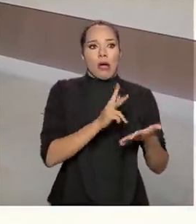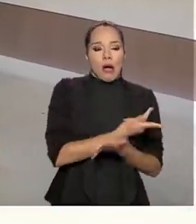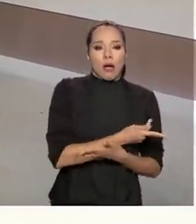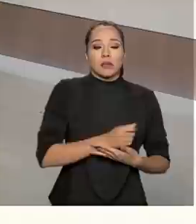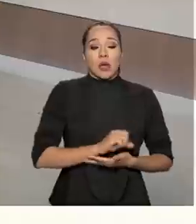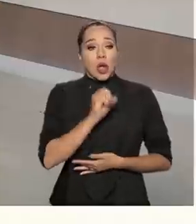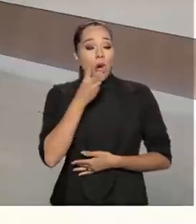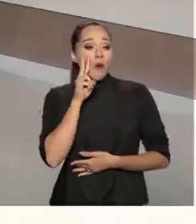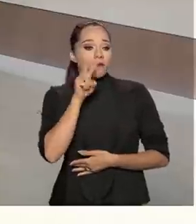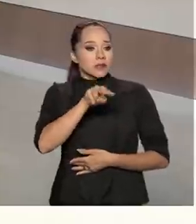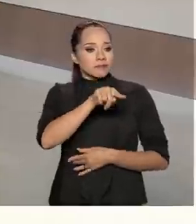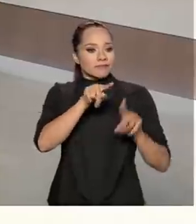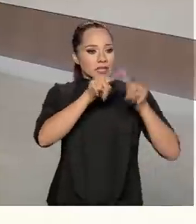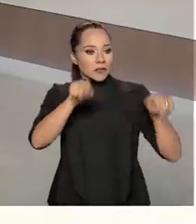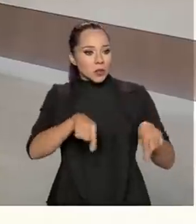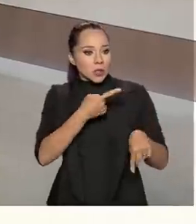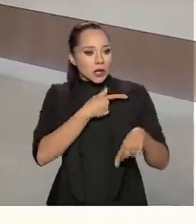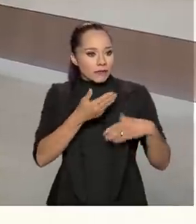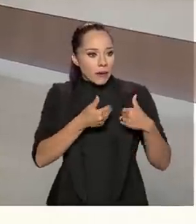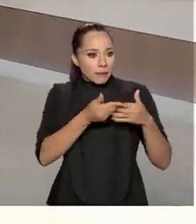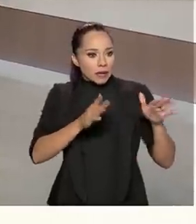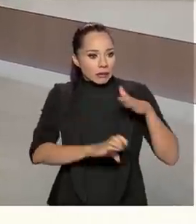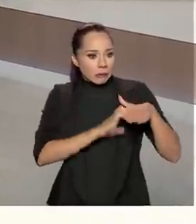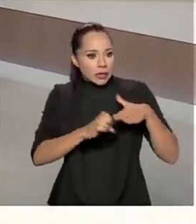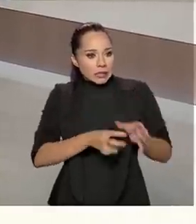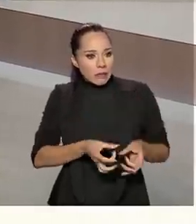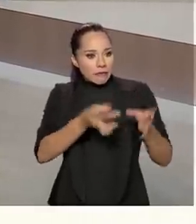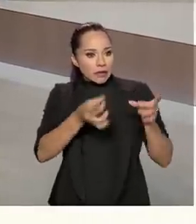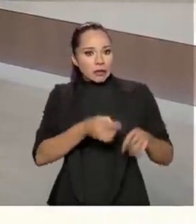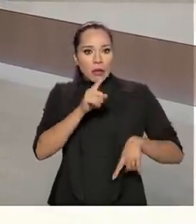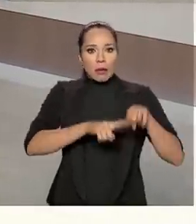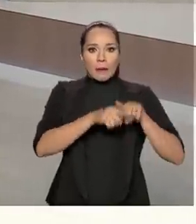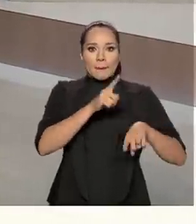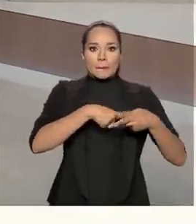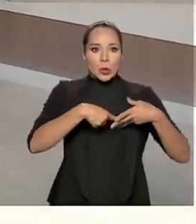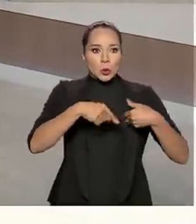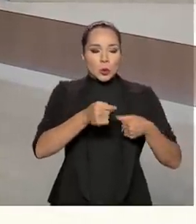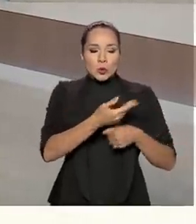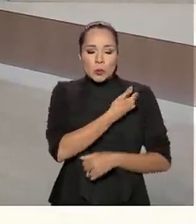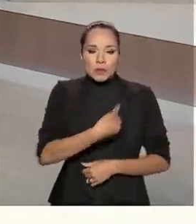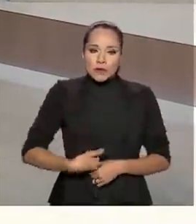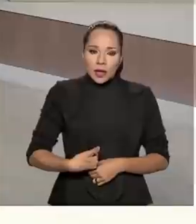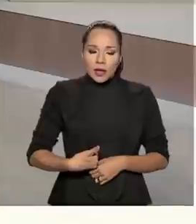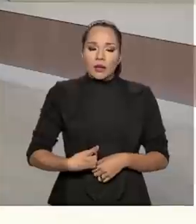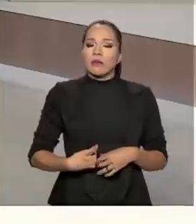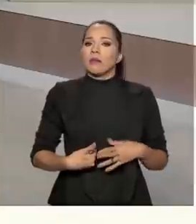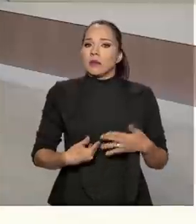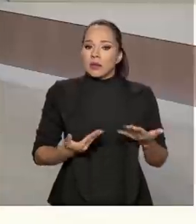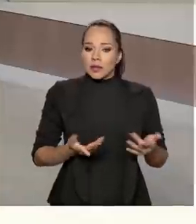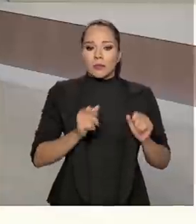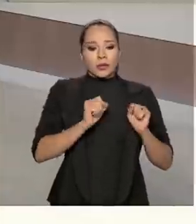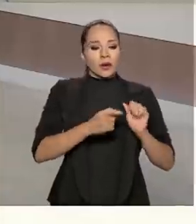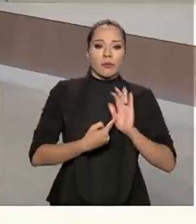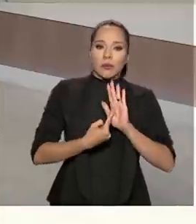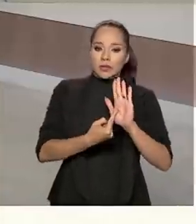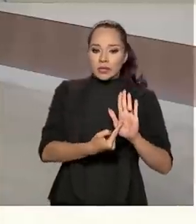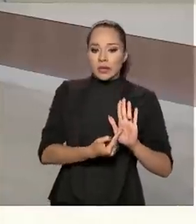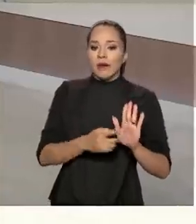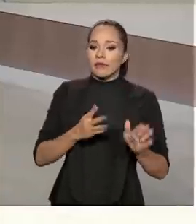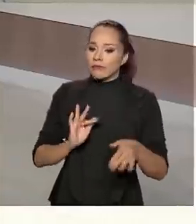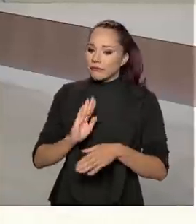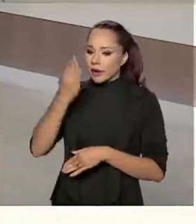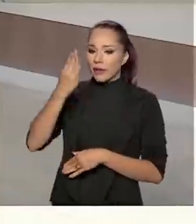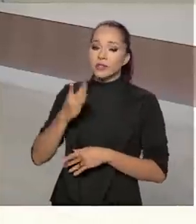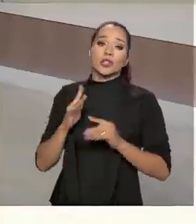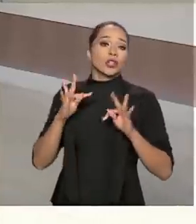verificando que um servidor público estava abrindo uma empresa para vender produtos para o próprio governo, que poderia ter um indicativo de fraude,